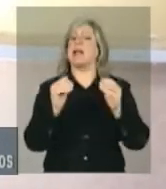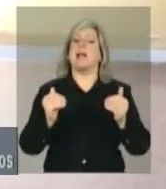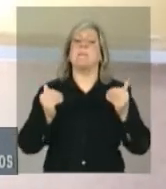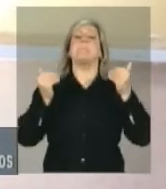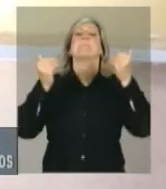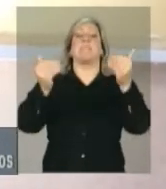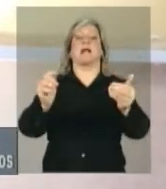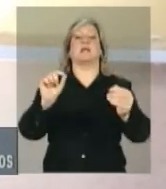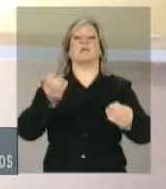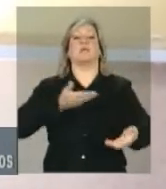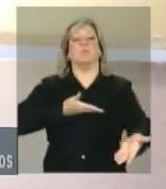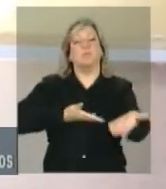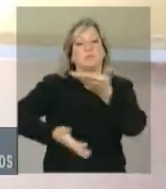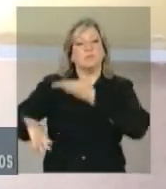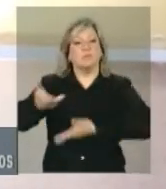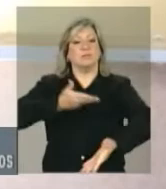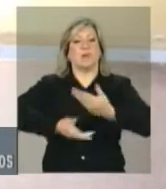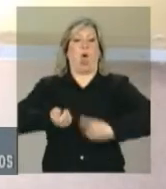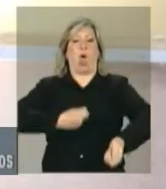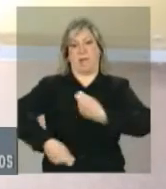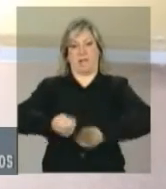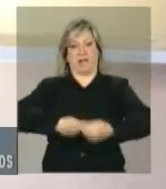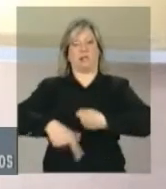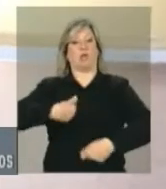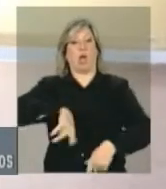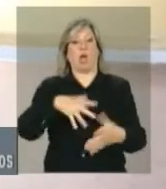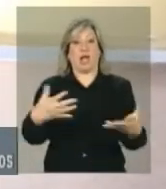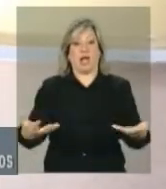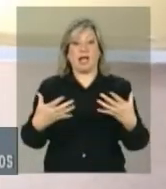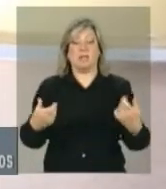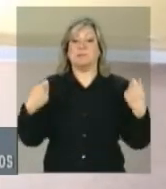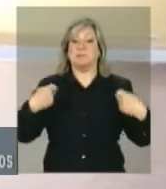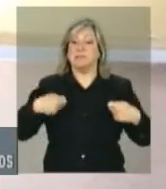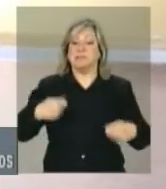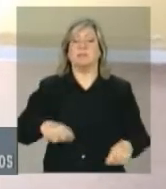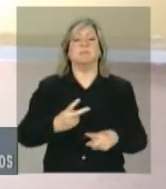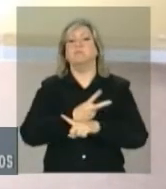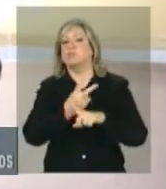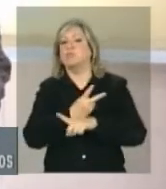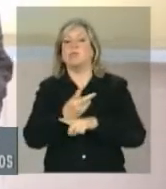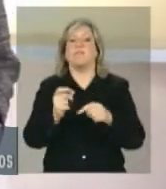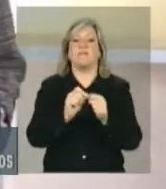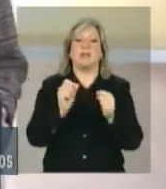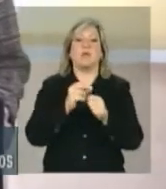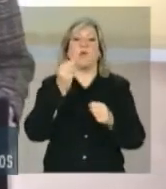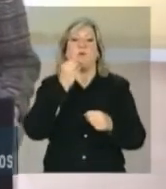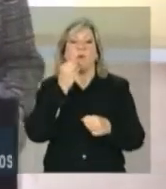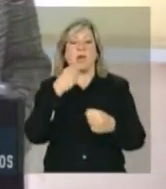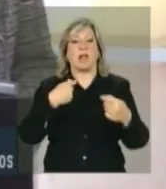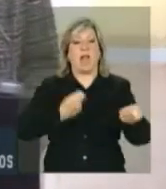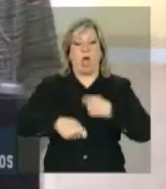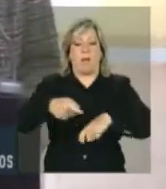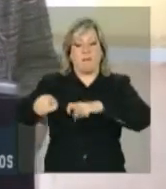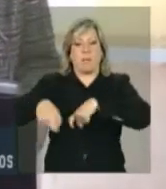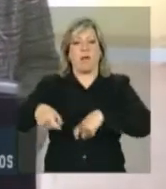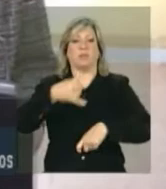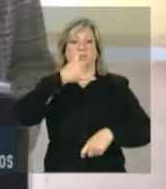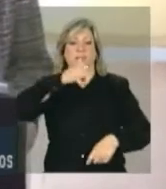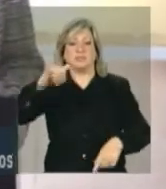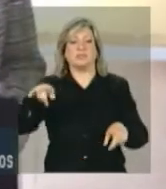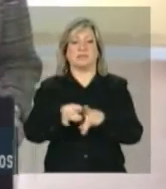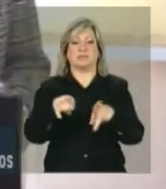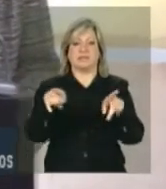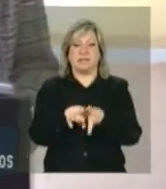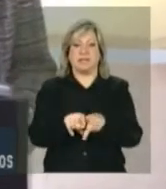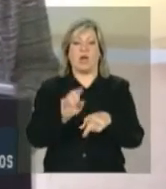relacionamento comercial. Devemos explorar oportunidades em agricultura, em energia e promover a